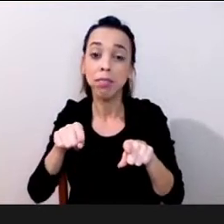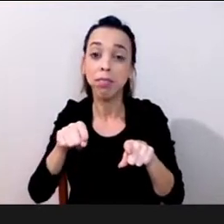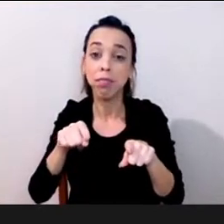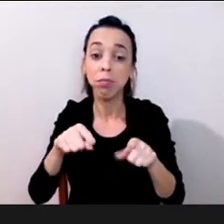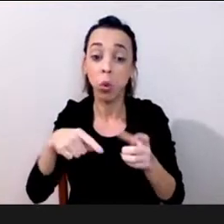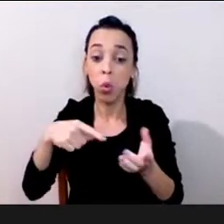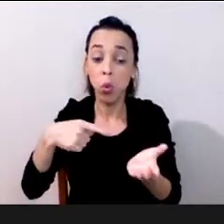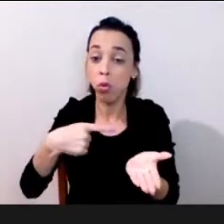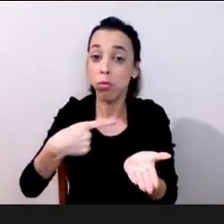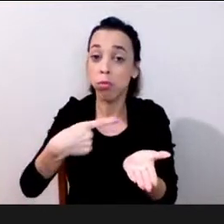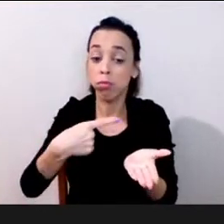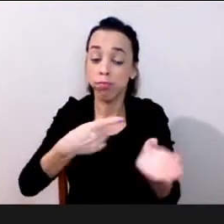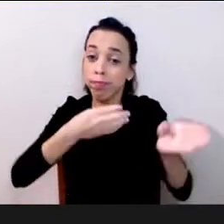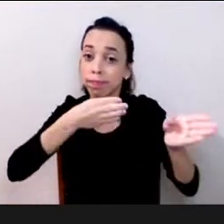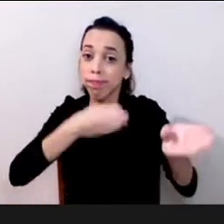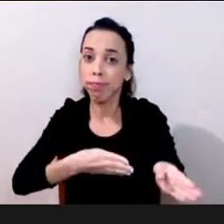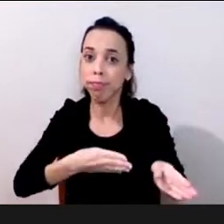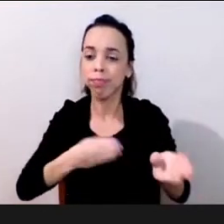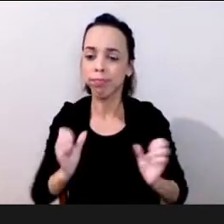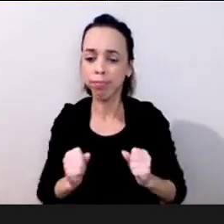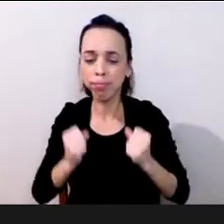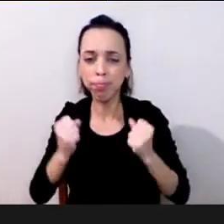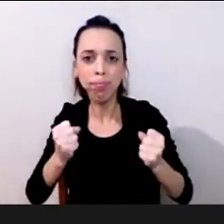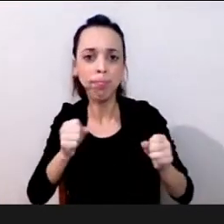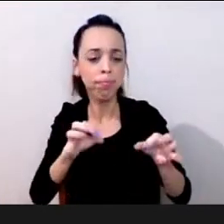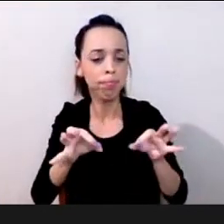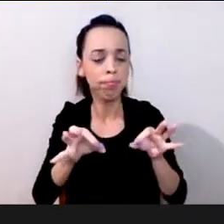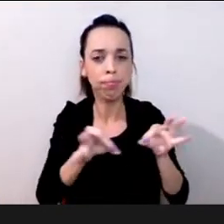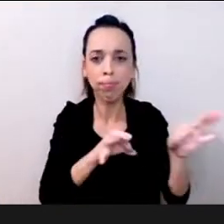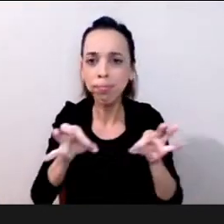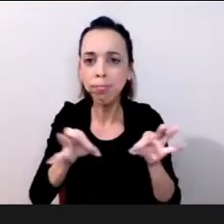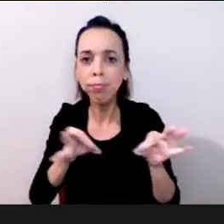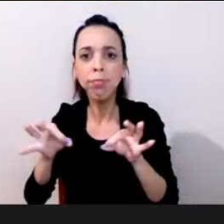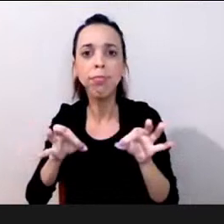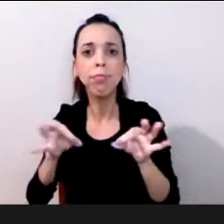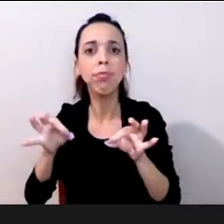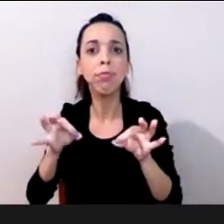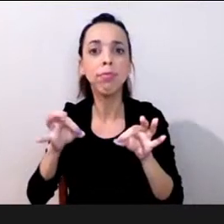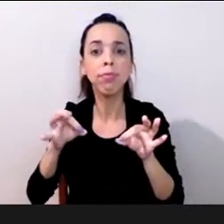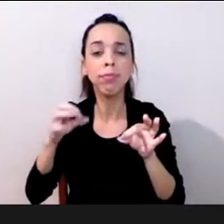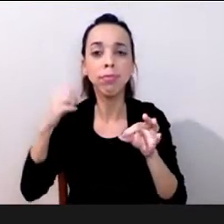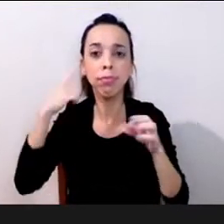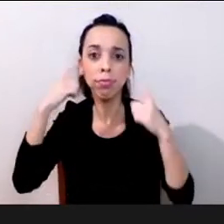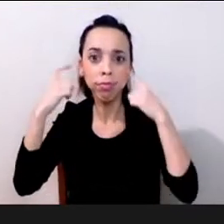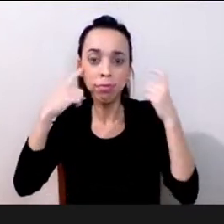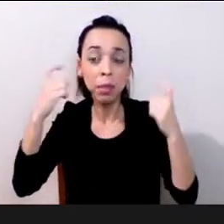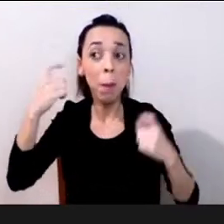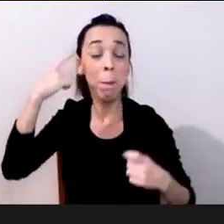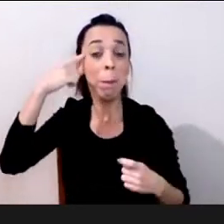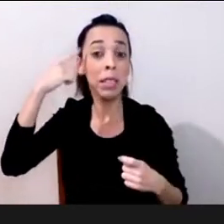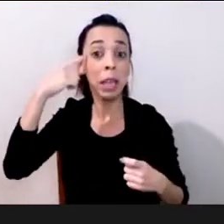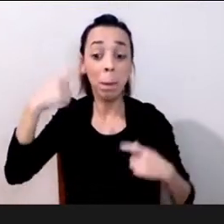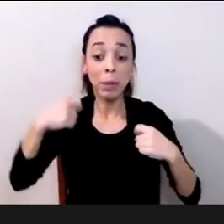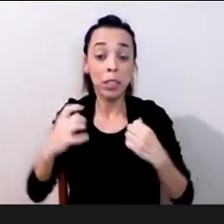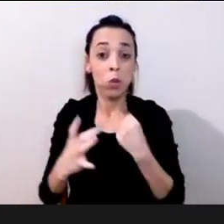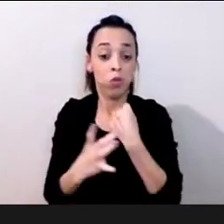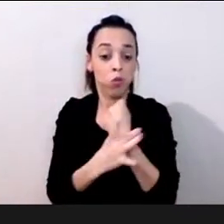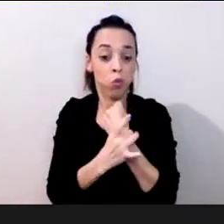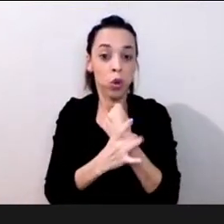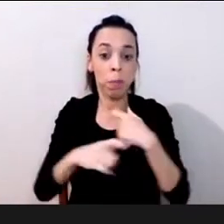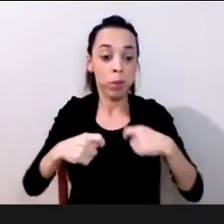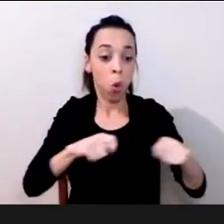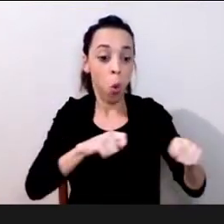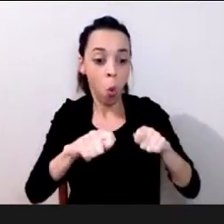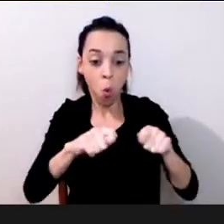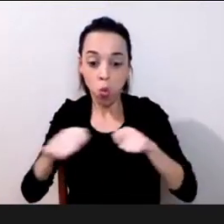de um modo de pensar que é bastante nosso de segurança total né ou de controle de tudo e eu acho que isso